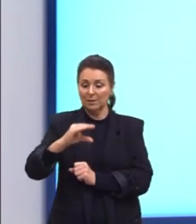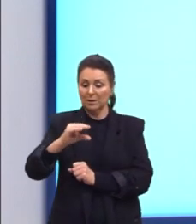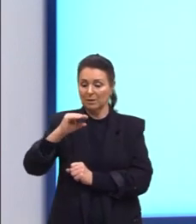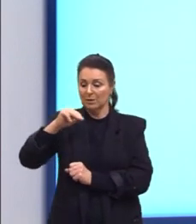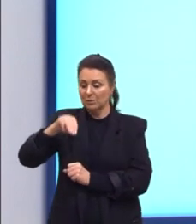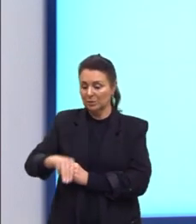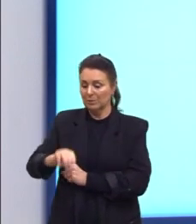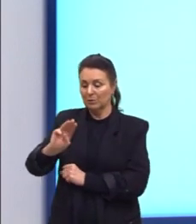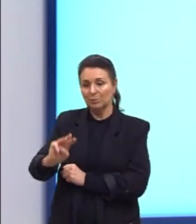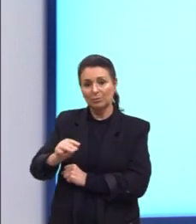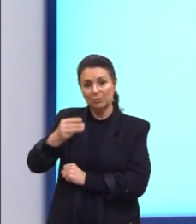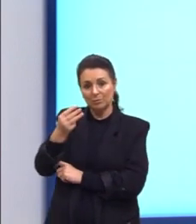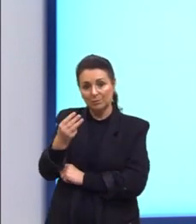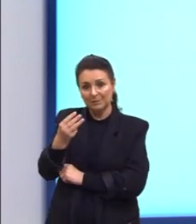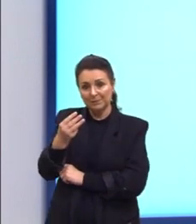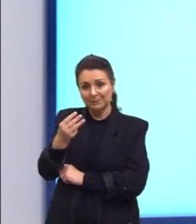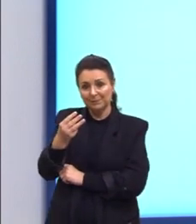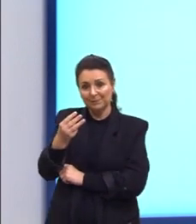cúbicos.